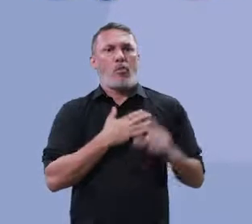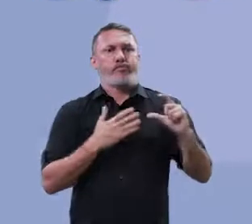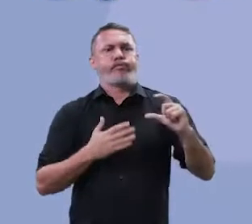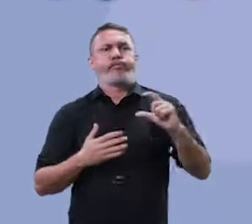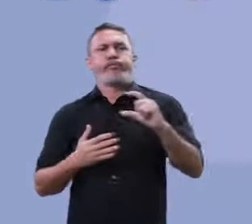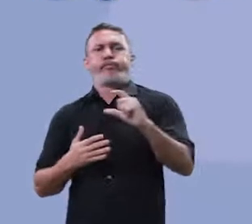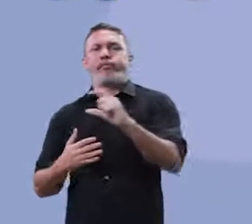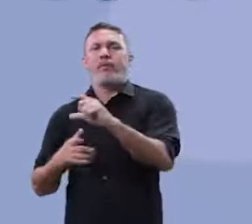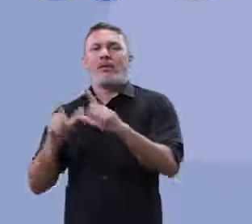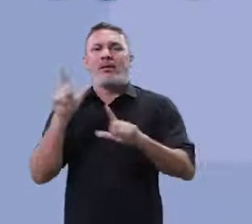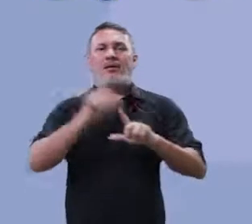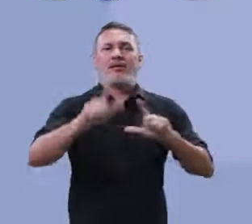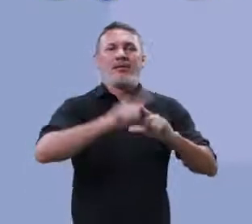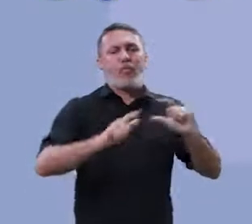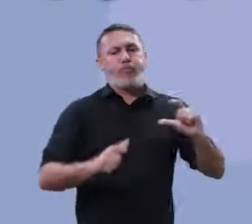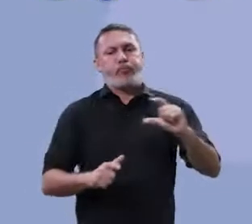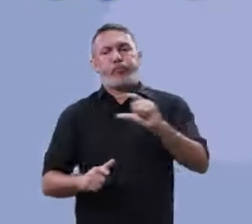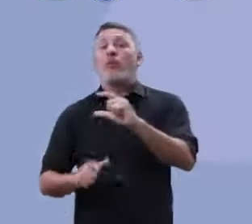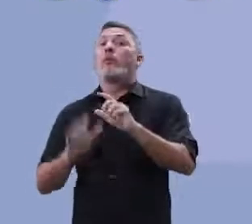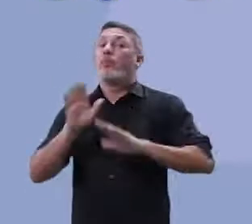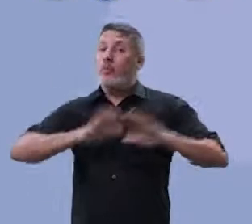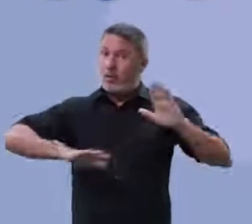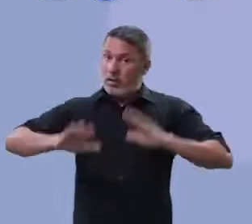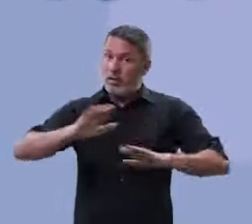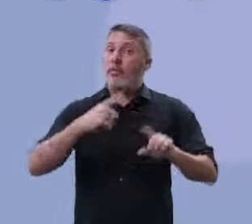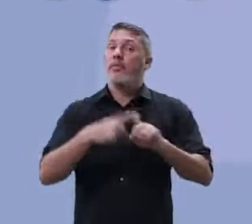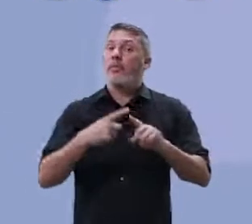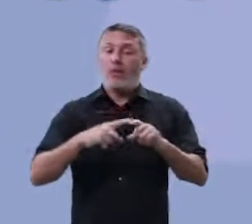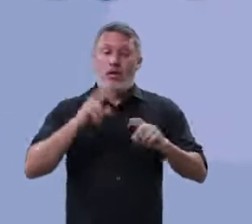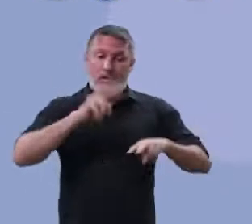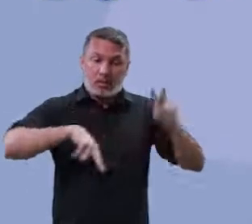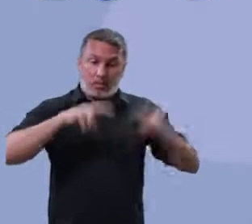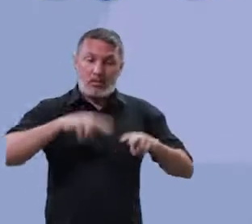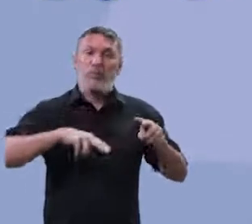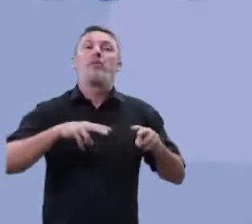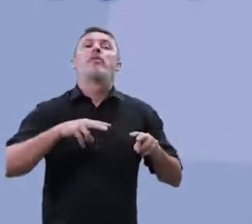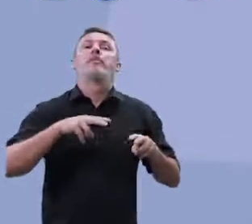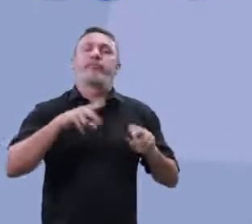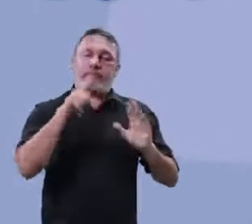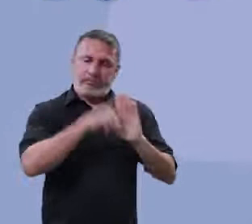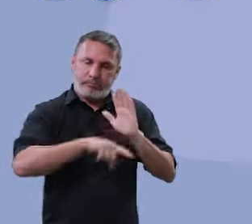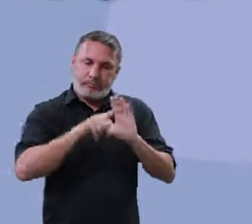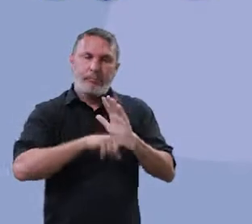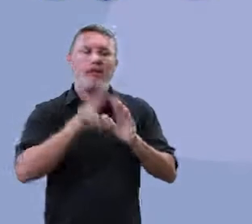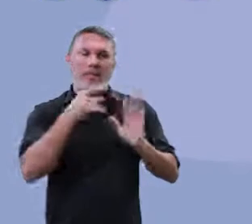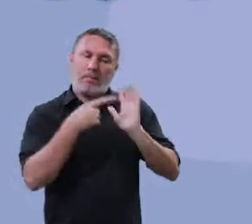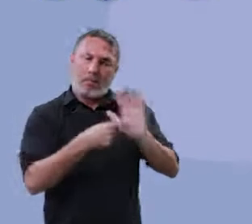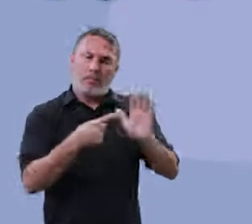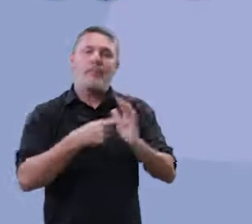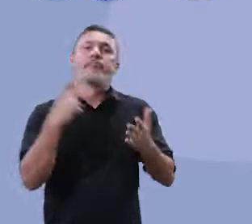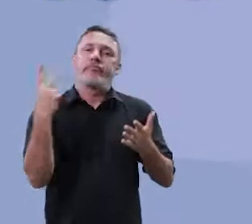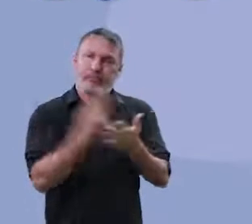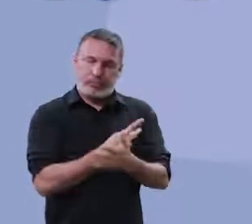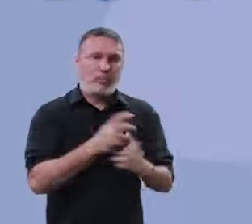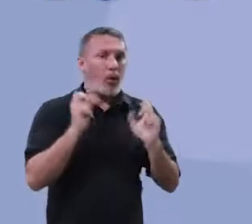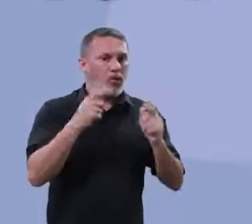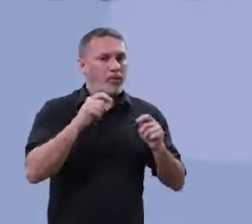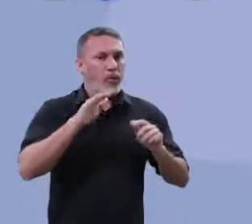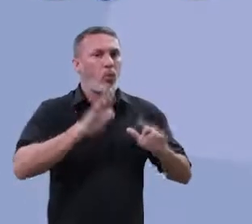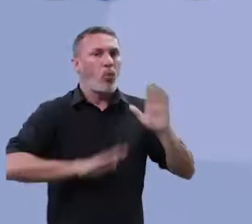alta. Tudo com o maiúsculo. Tome muito cuidado, porque eles vão penalizar e vão mostrar desvio.